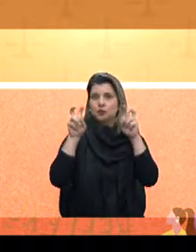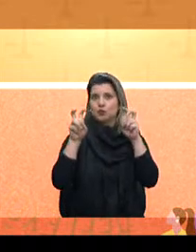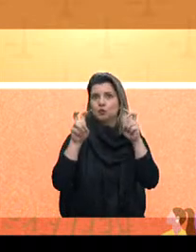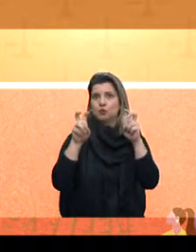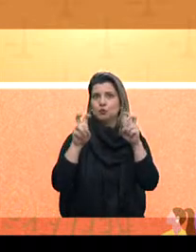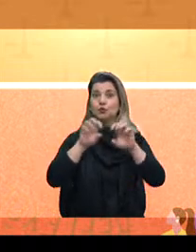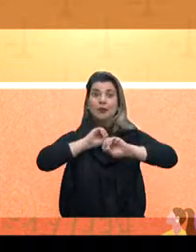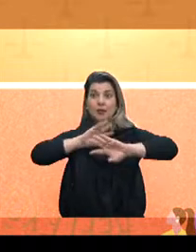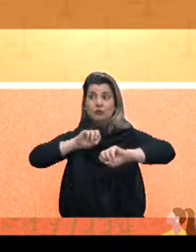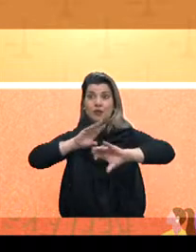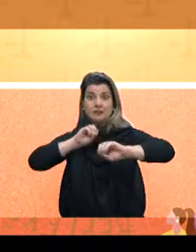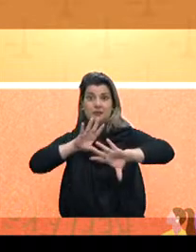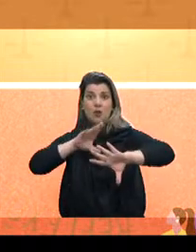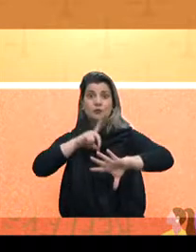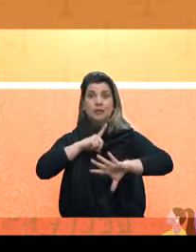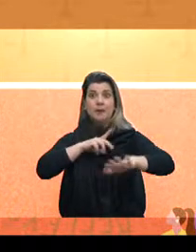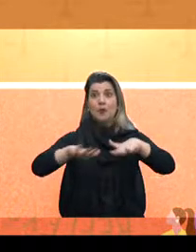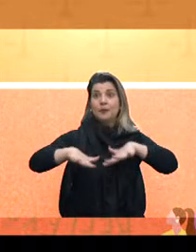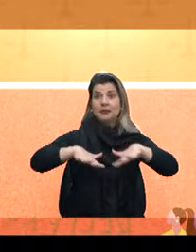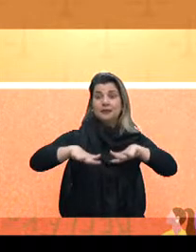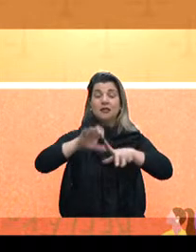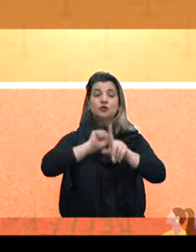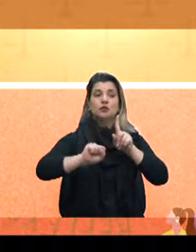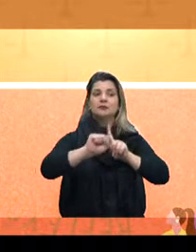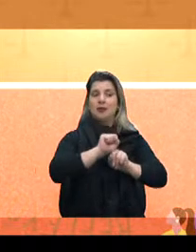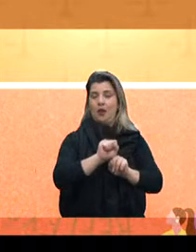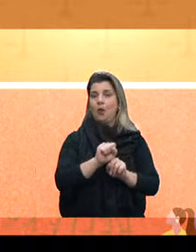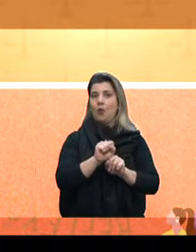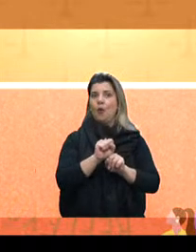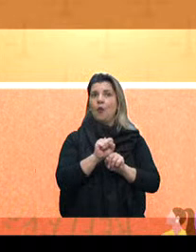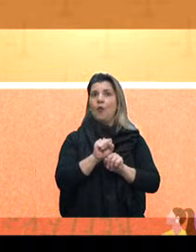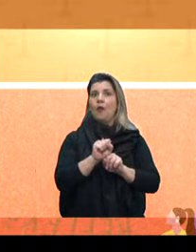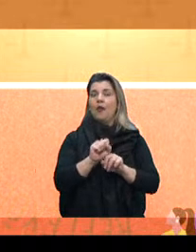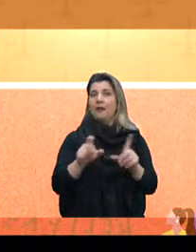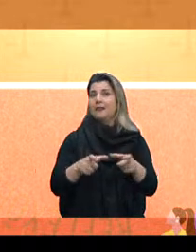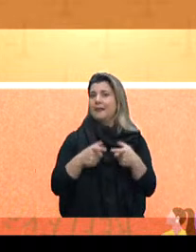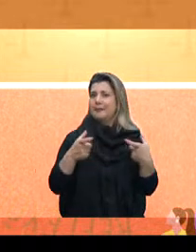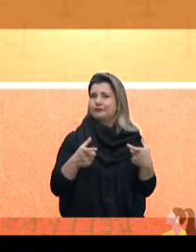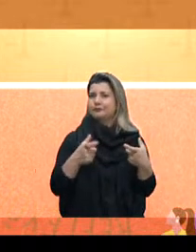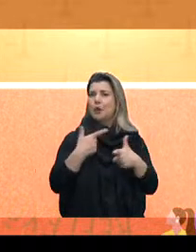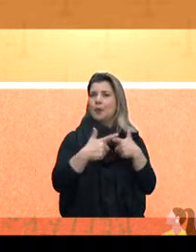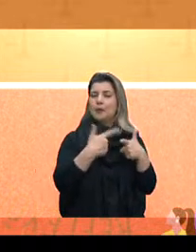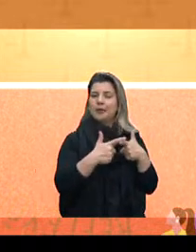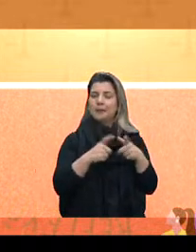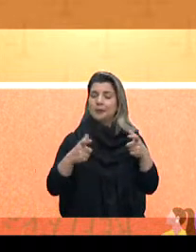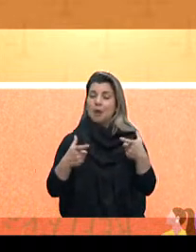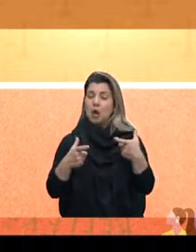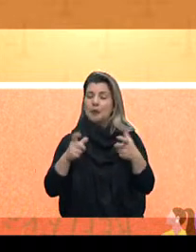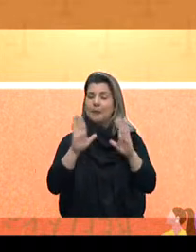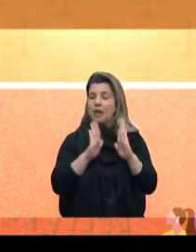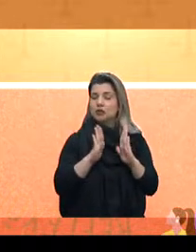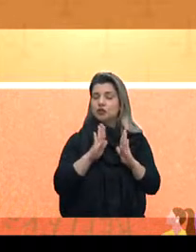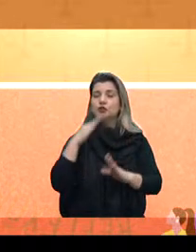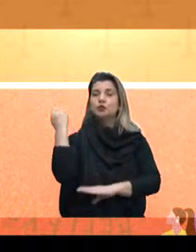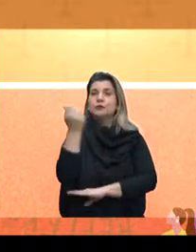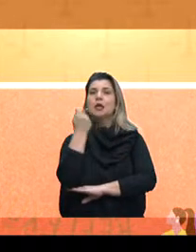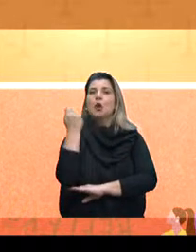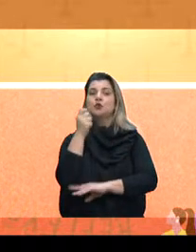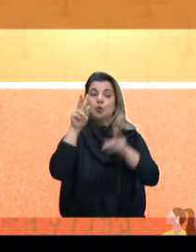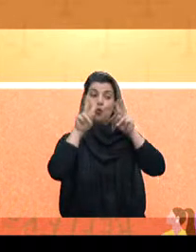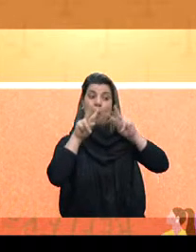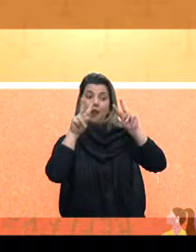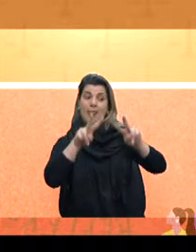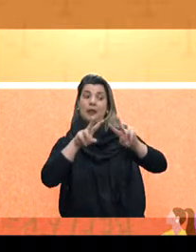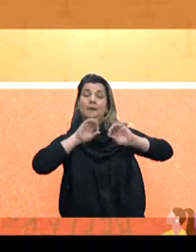ela até é, digamos, uma convergência da maior parte dos gaúchos. A questão é o olhar para a educação atual.